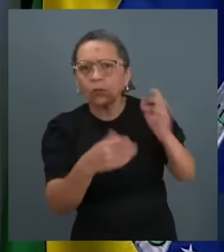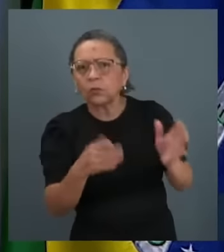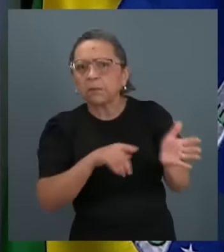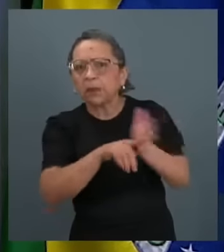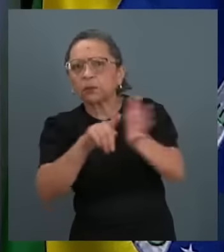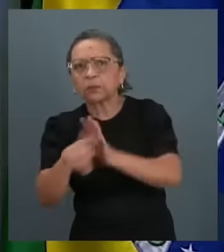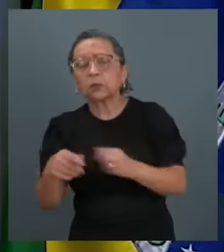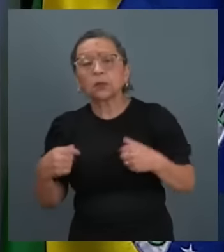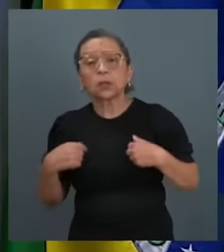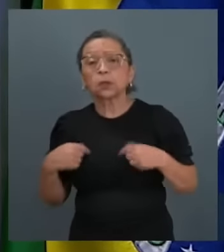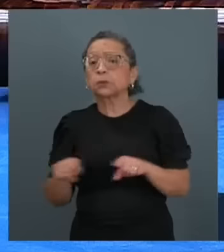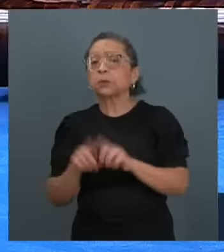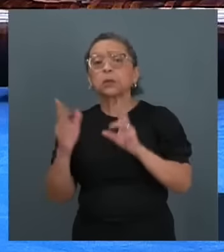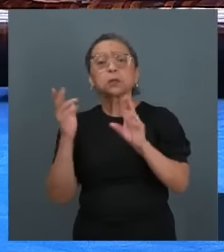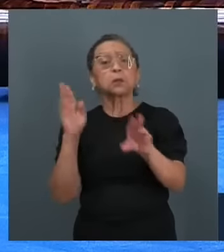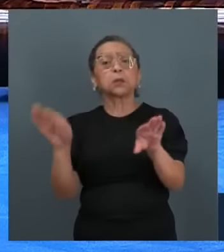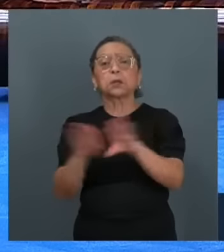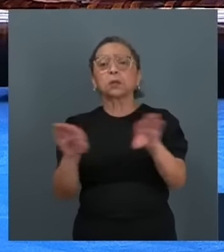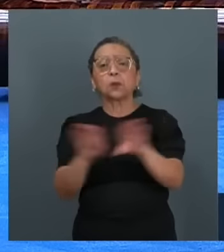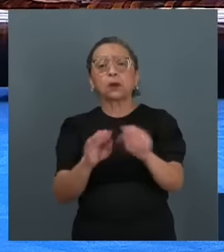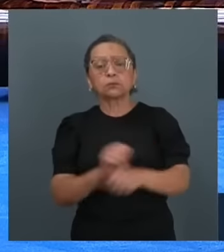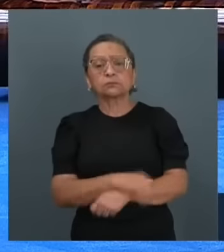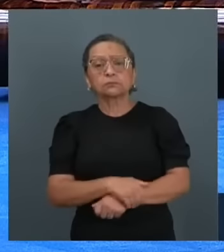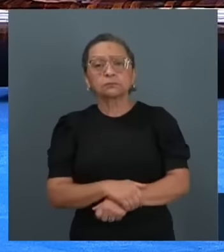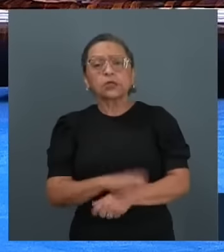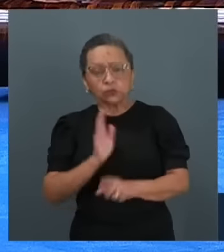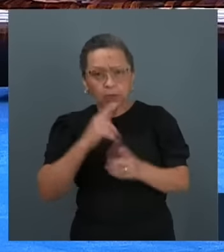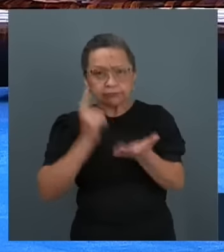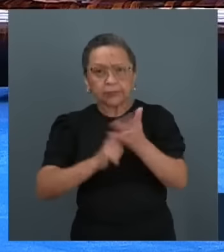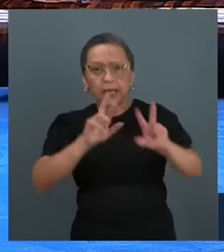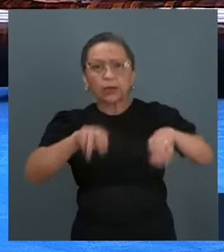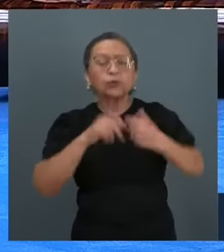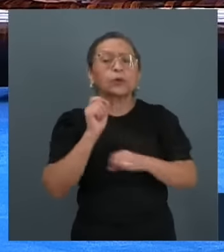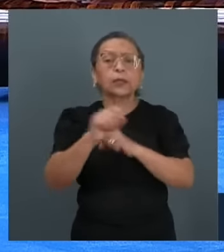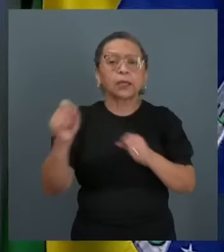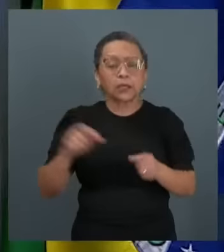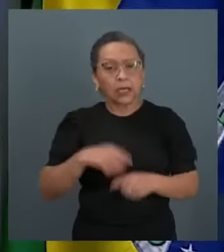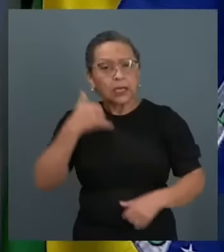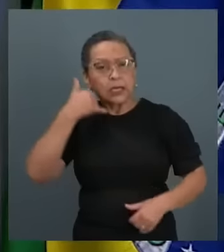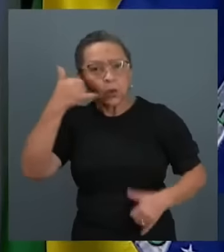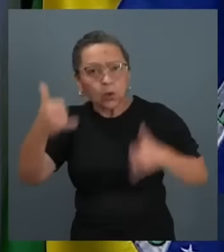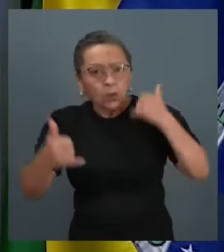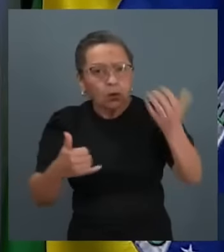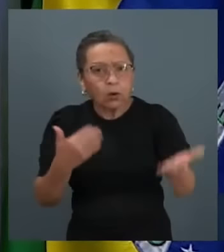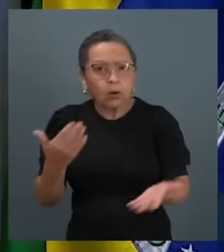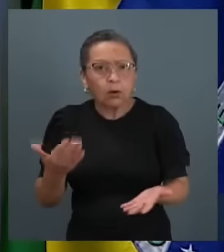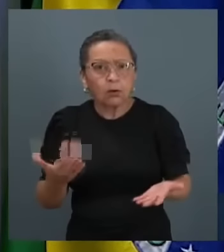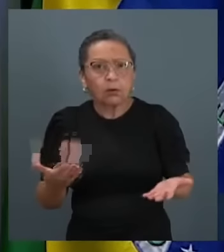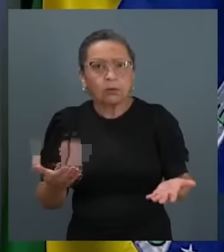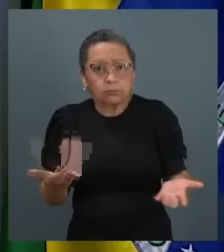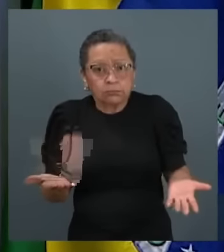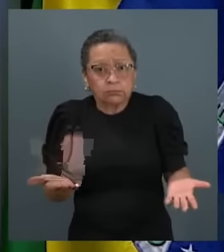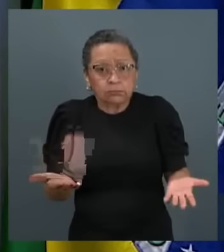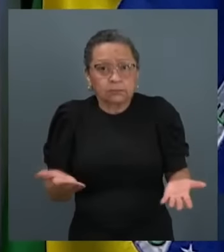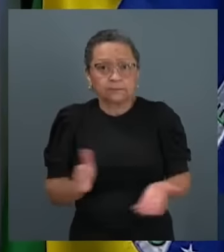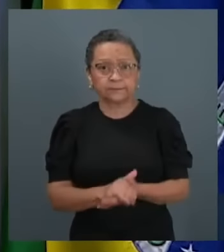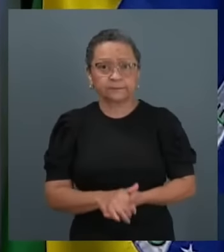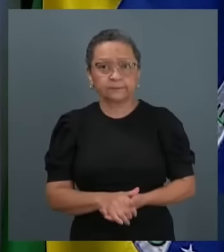Eu também não fui, não. Reuniu quem? Falou pelo telefone com os mais próximos?